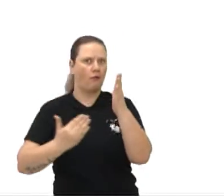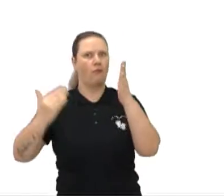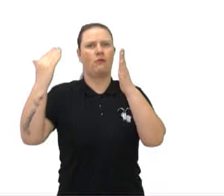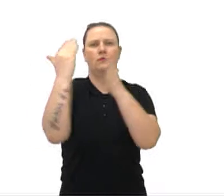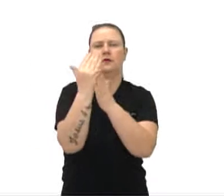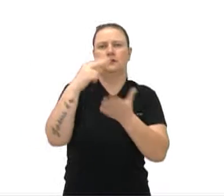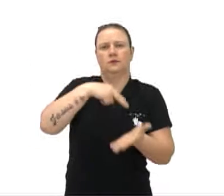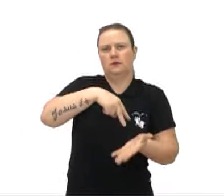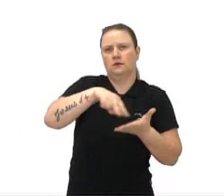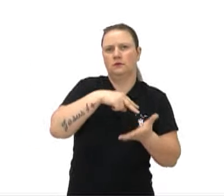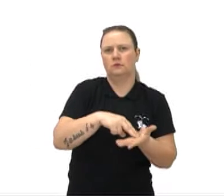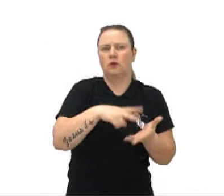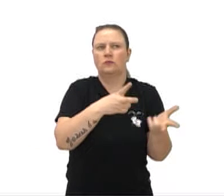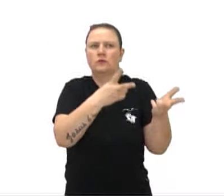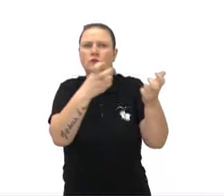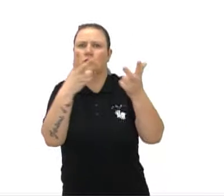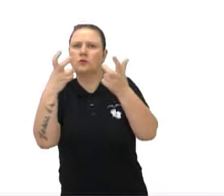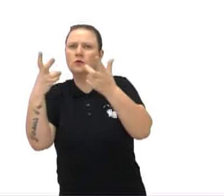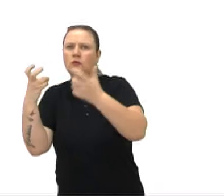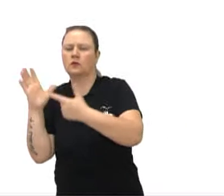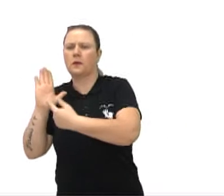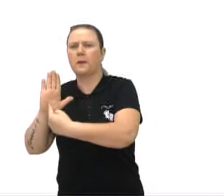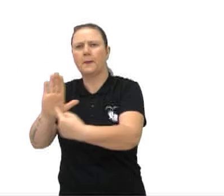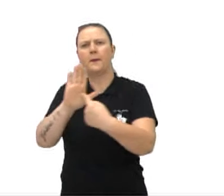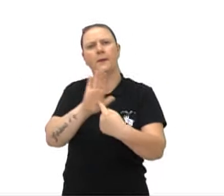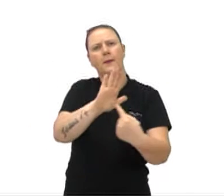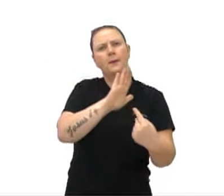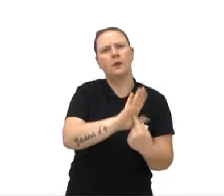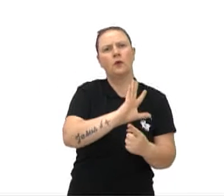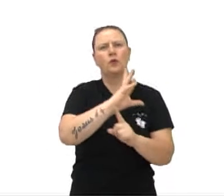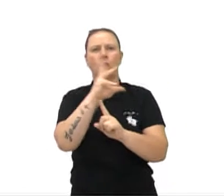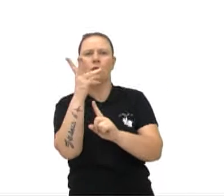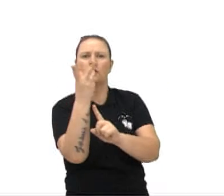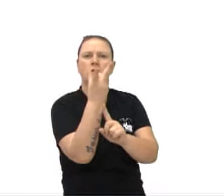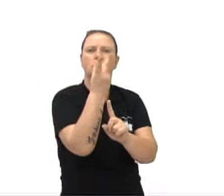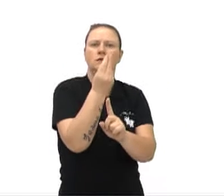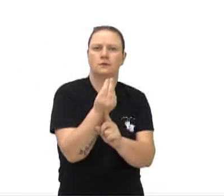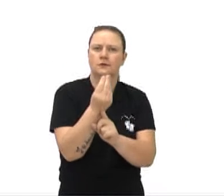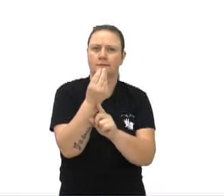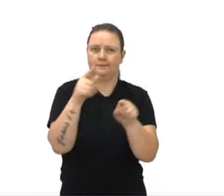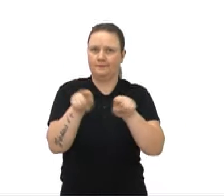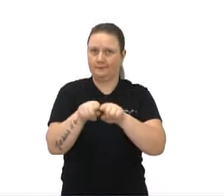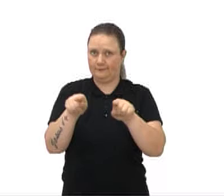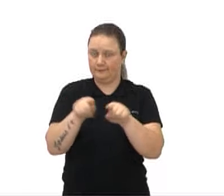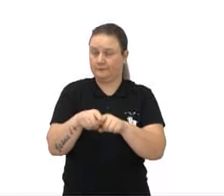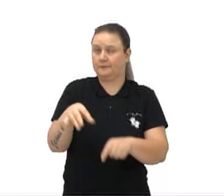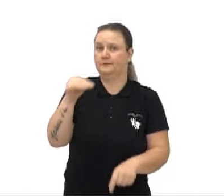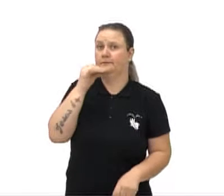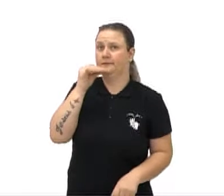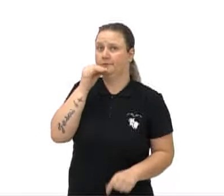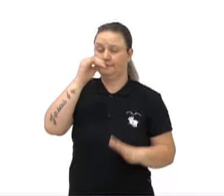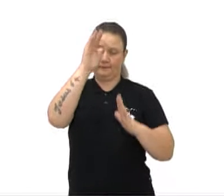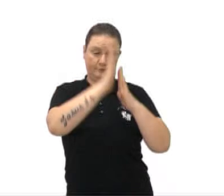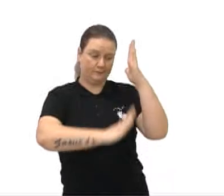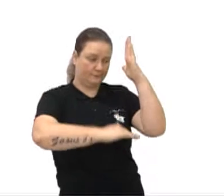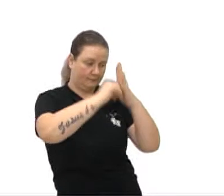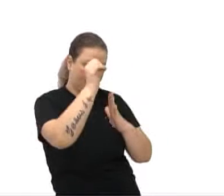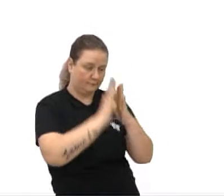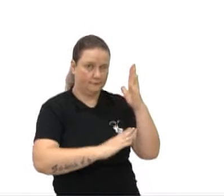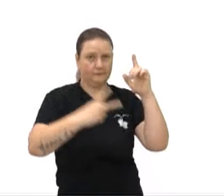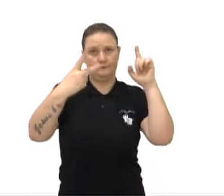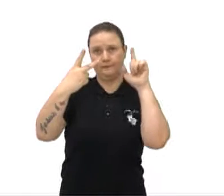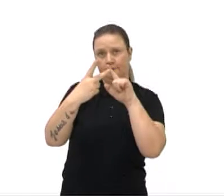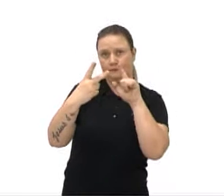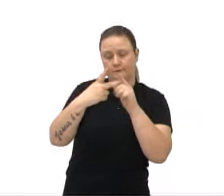perceber várias outras manifestações artísticas desse movimento. Como, por exemplo, a pintura, a